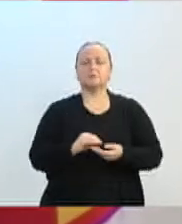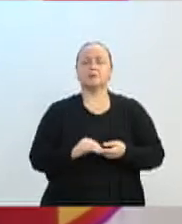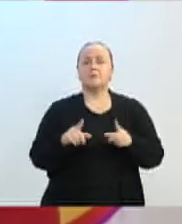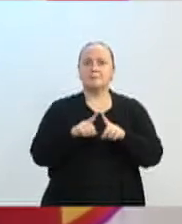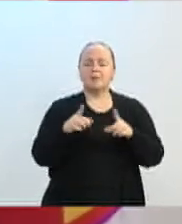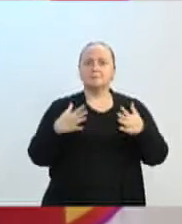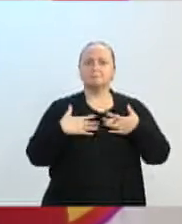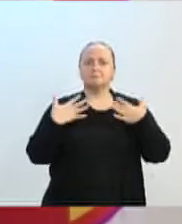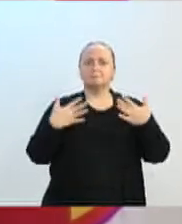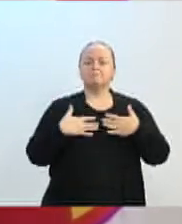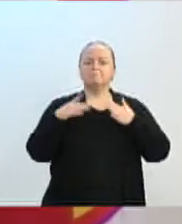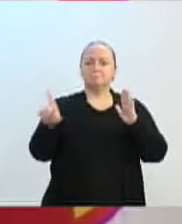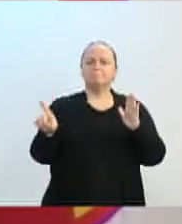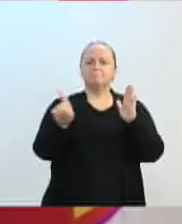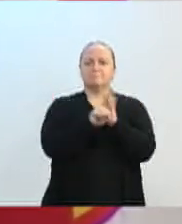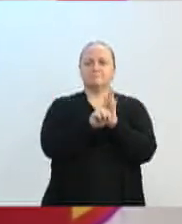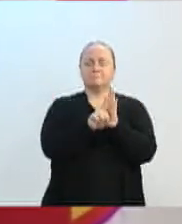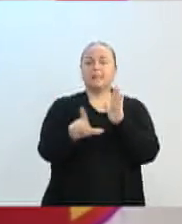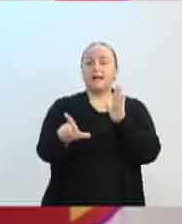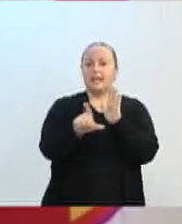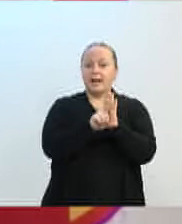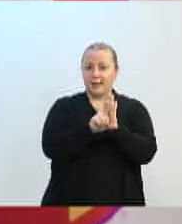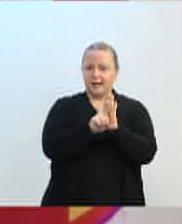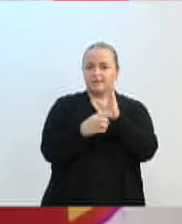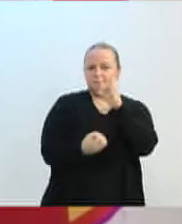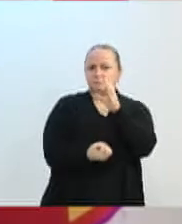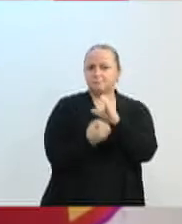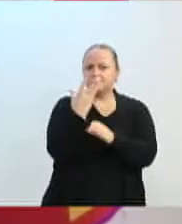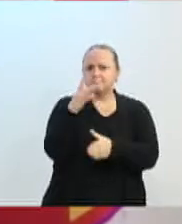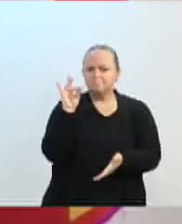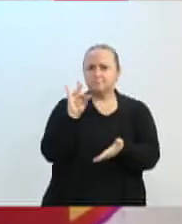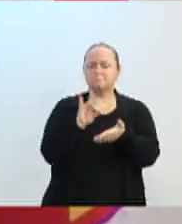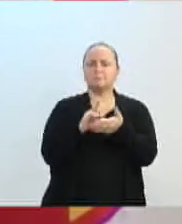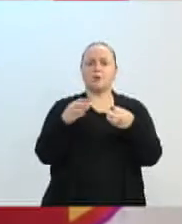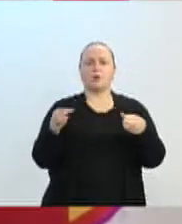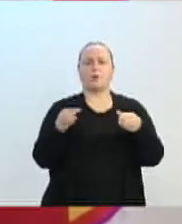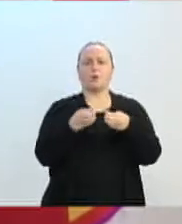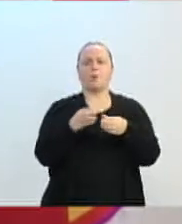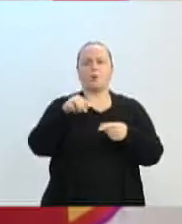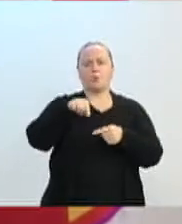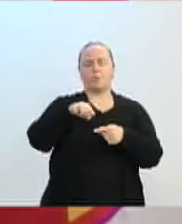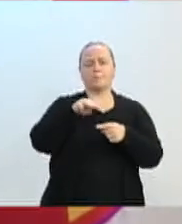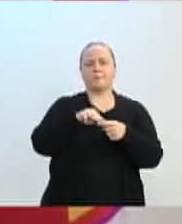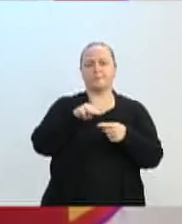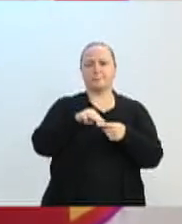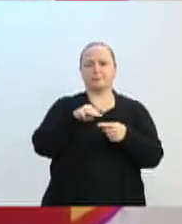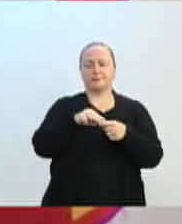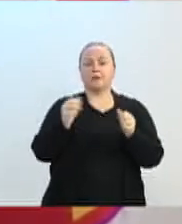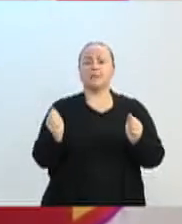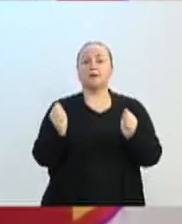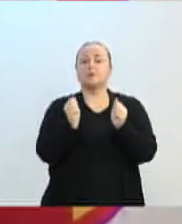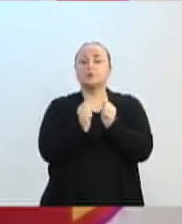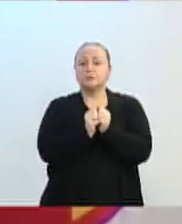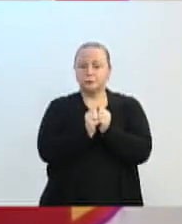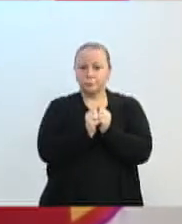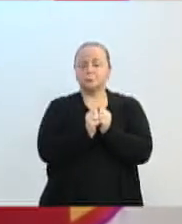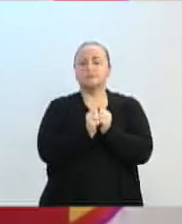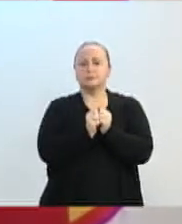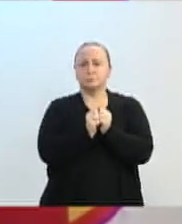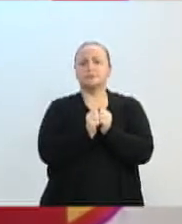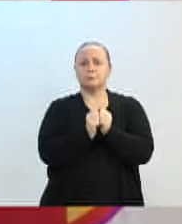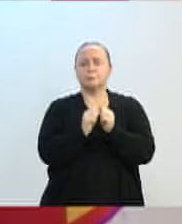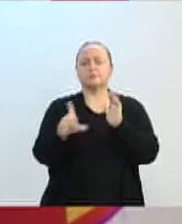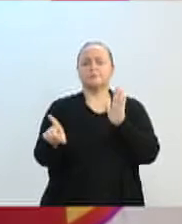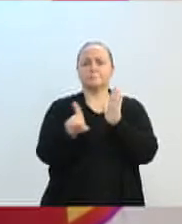o decreto-lei criando efetivamente o comitê do município, através do